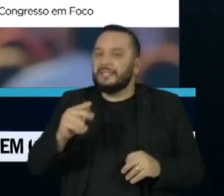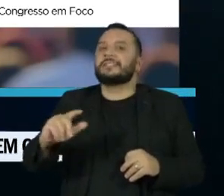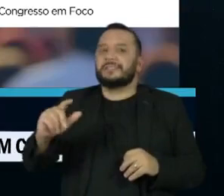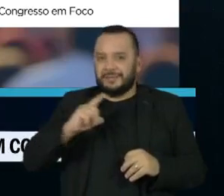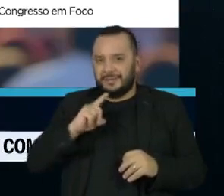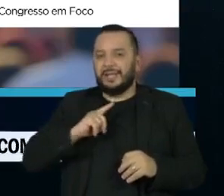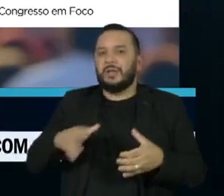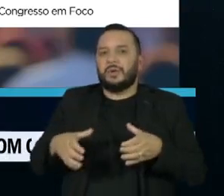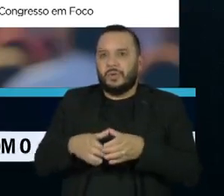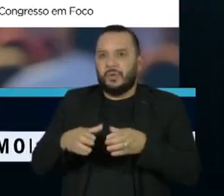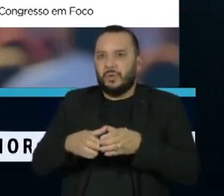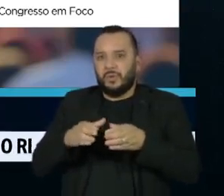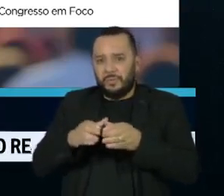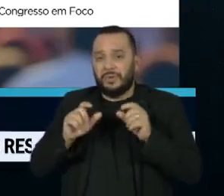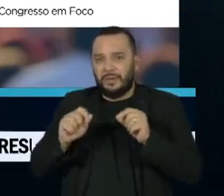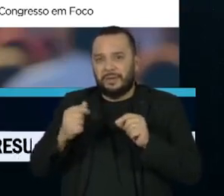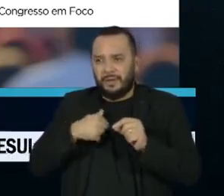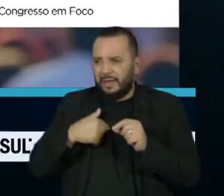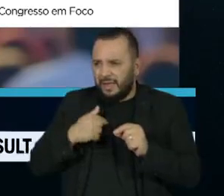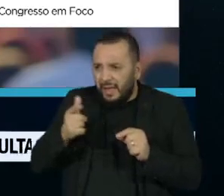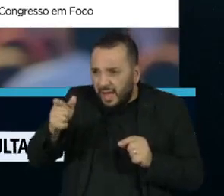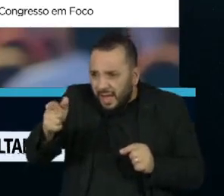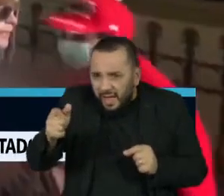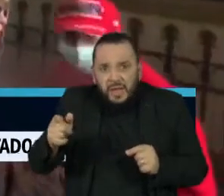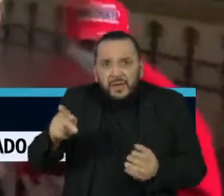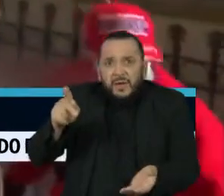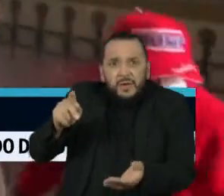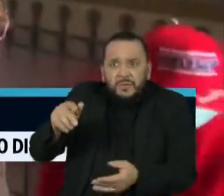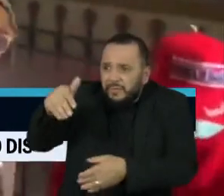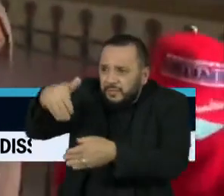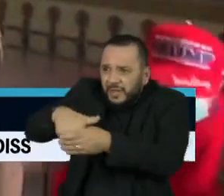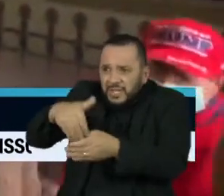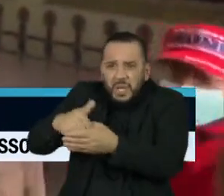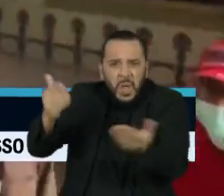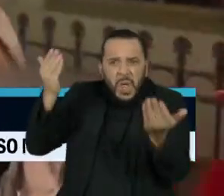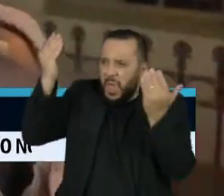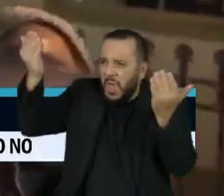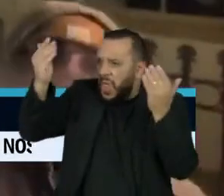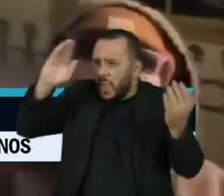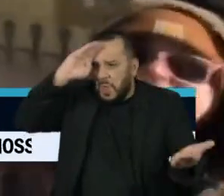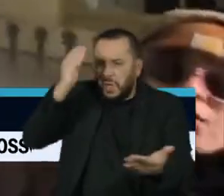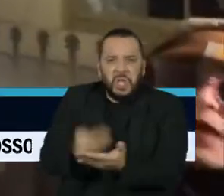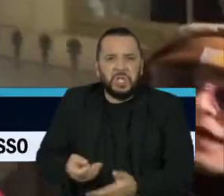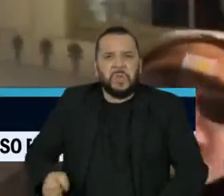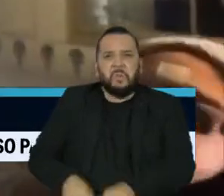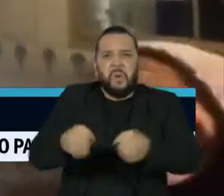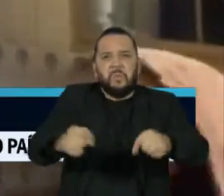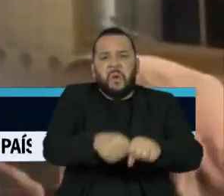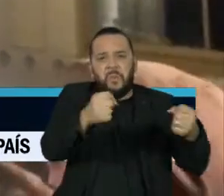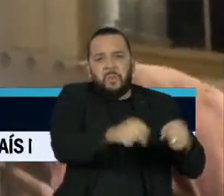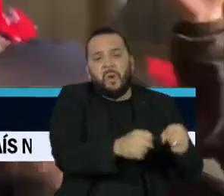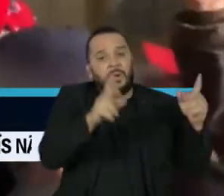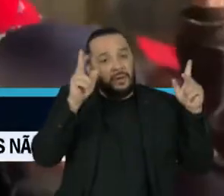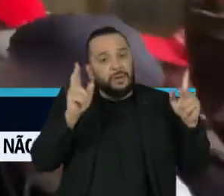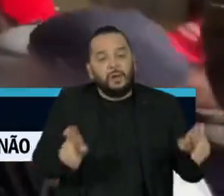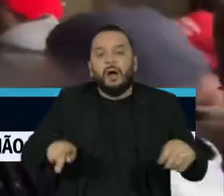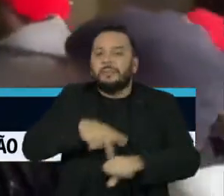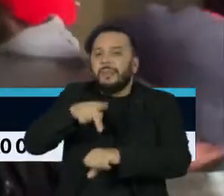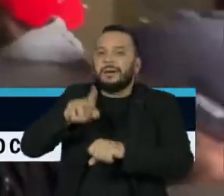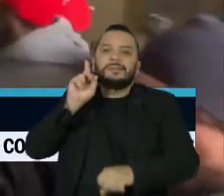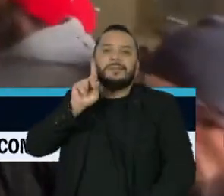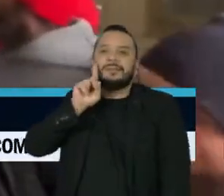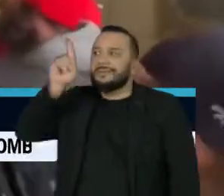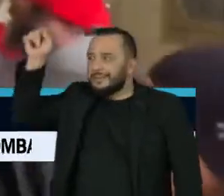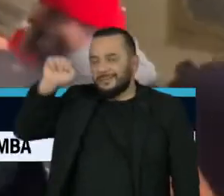populares em reação ao resultado do pleito. O receio é que se reproduza no Brasil o que aconteceu nos Estados Unidos